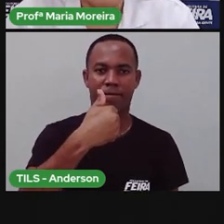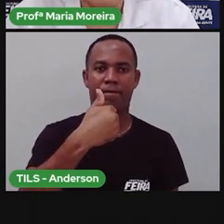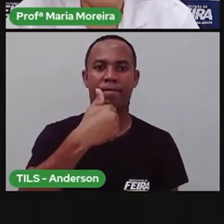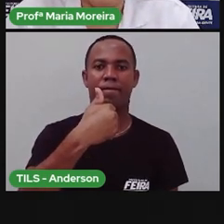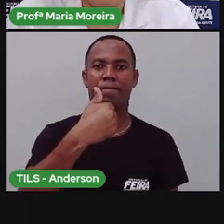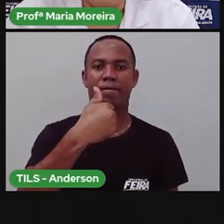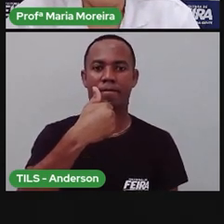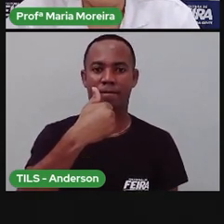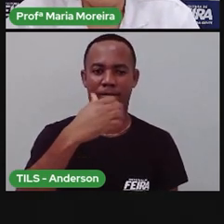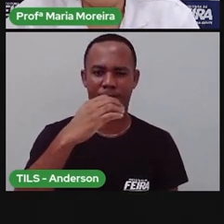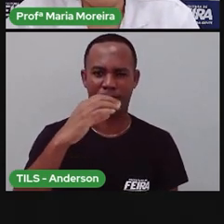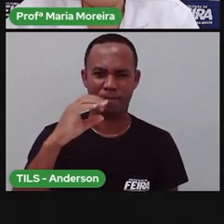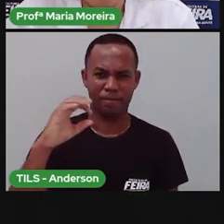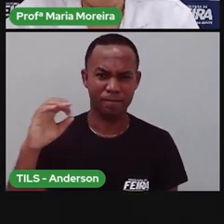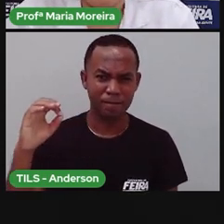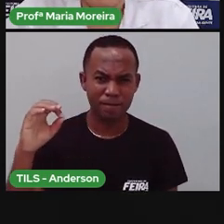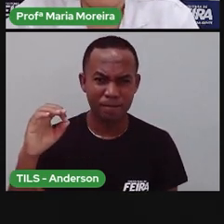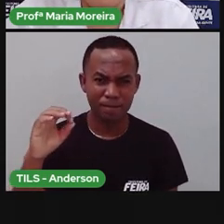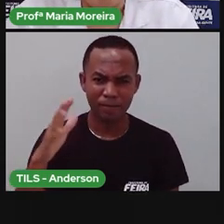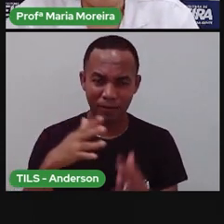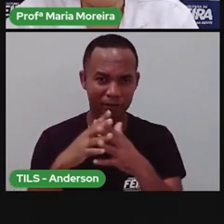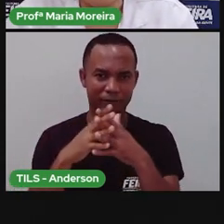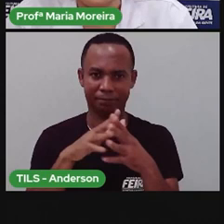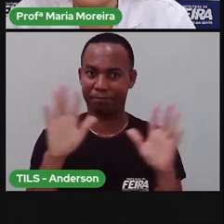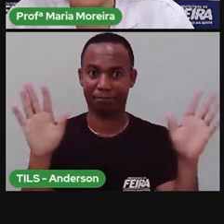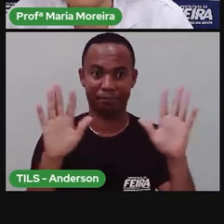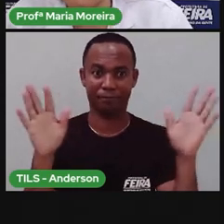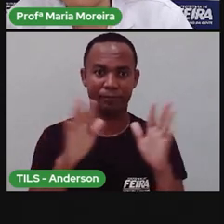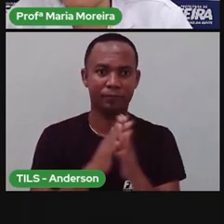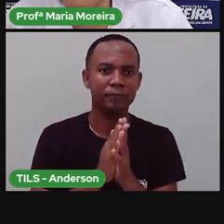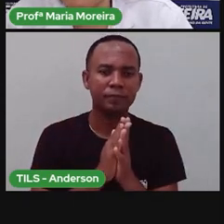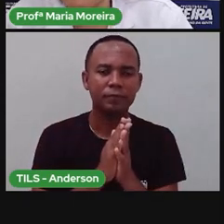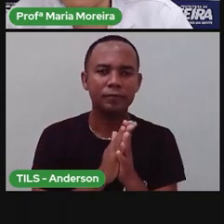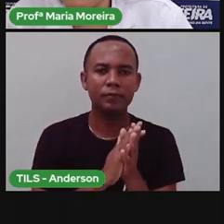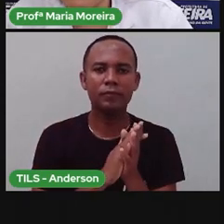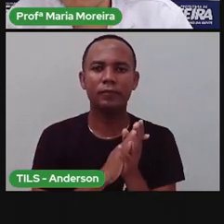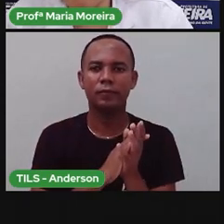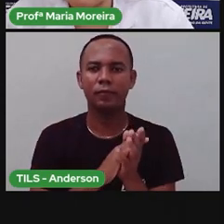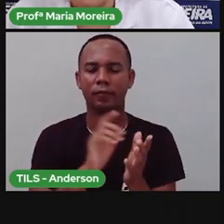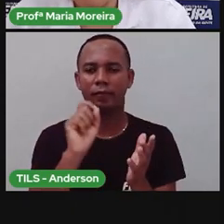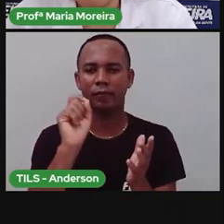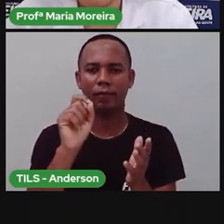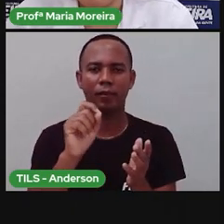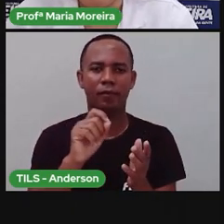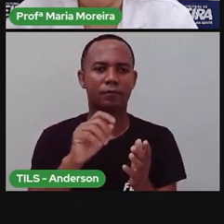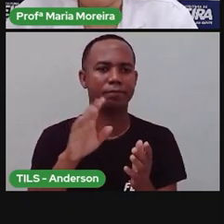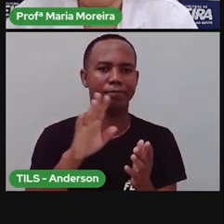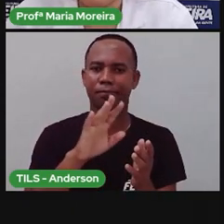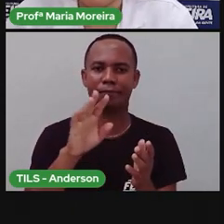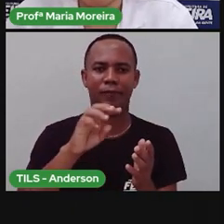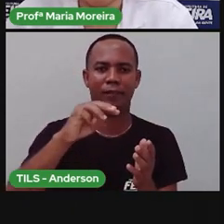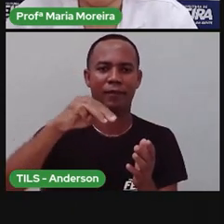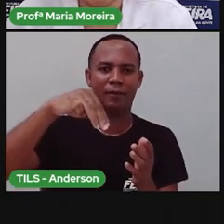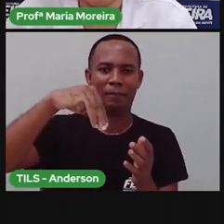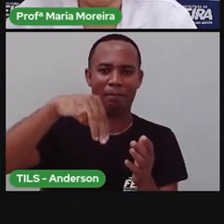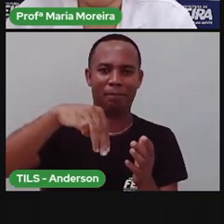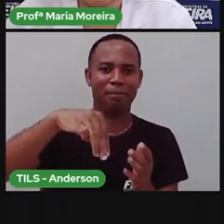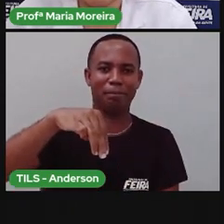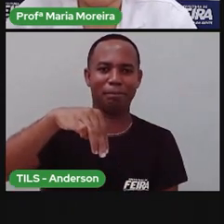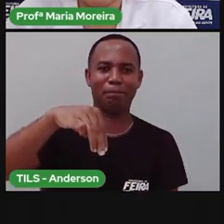Cem anos. E se eu falar em milênio? Um milênio, Anderson, Quantos anos?